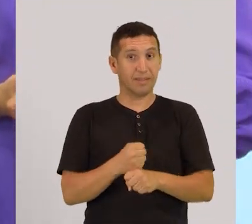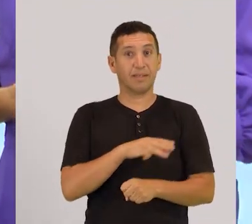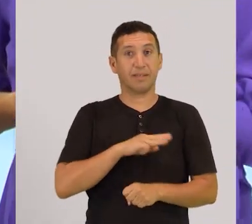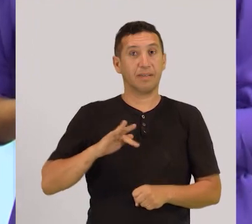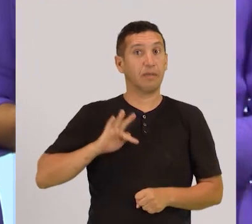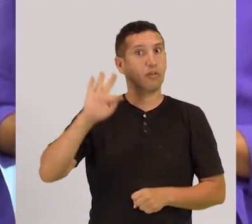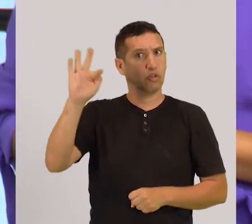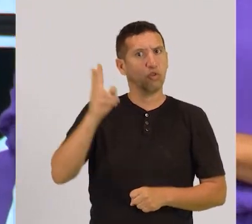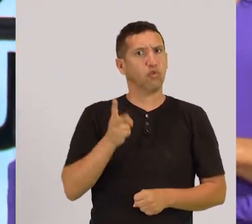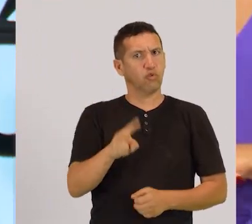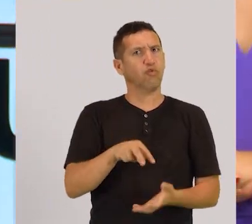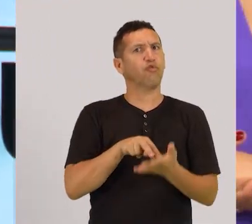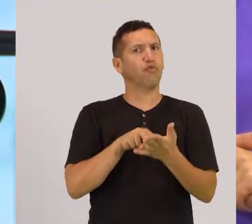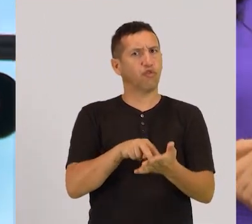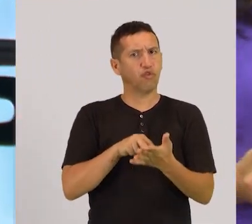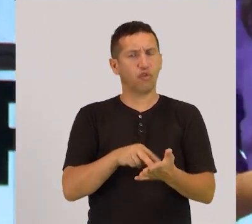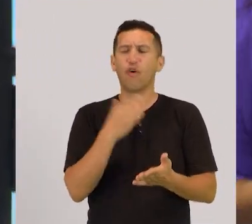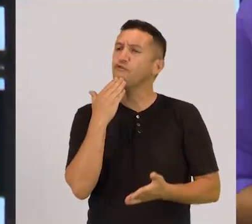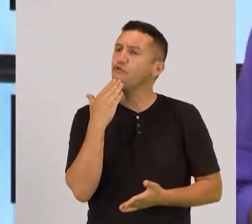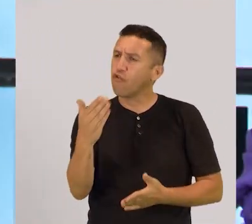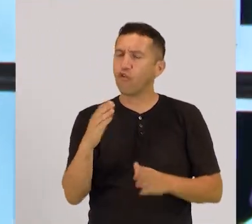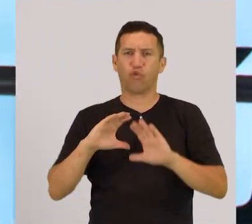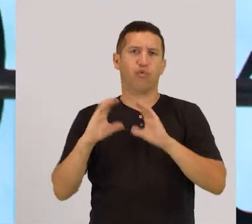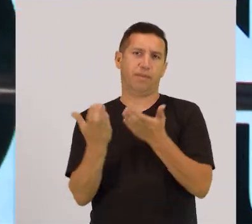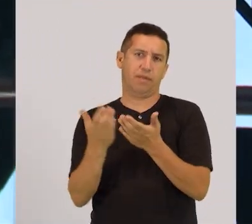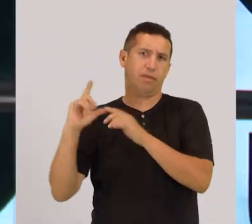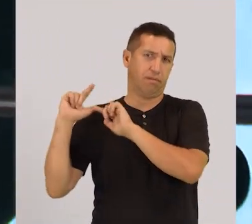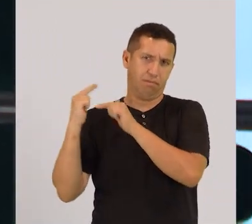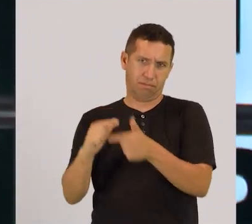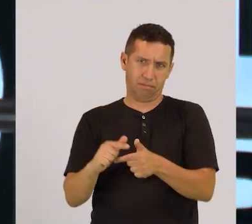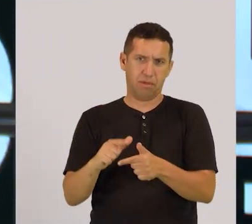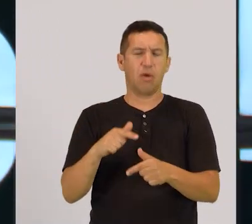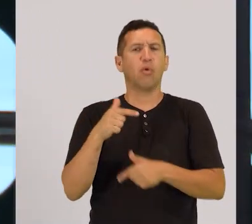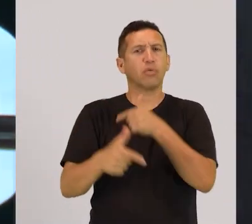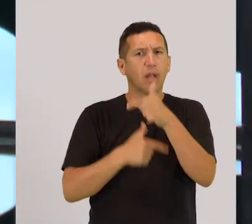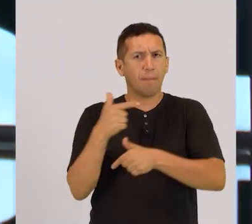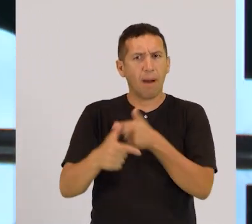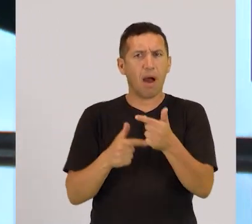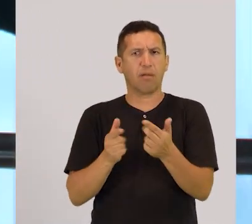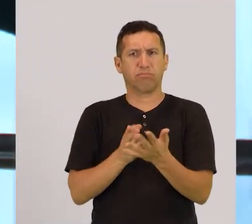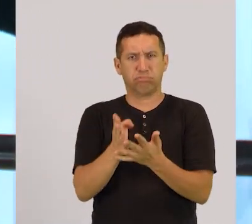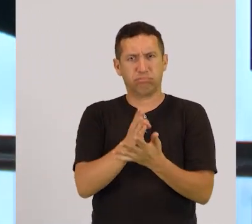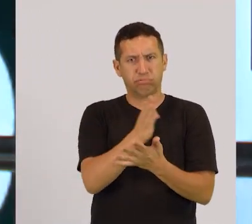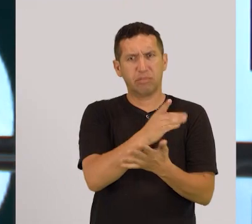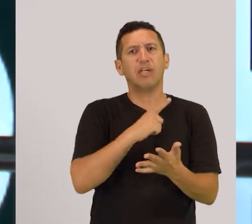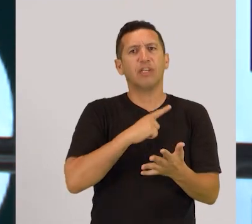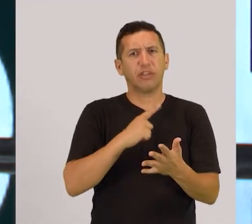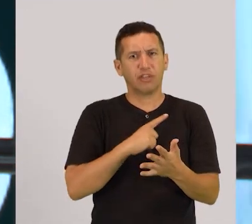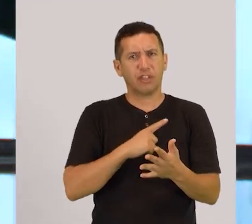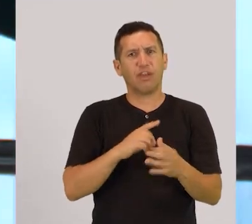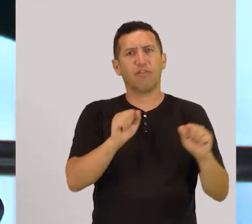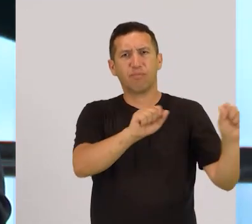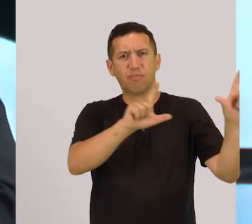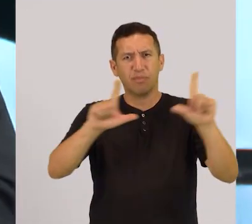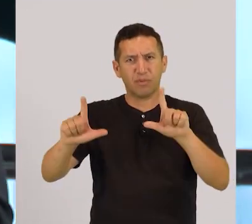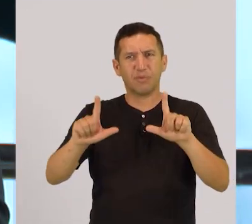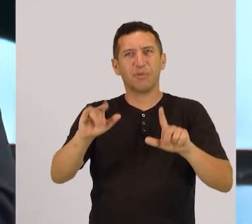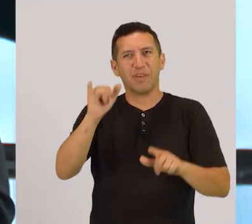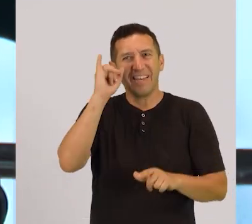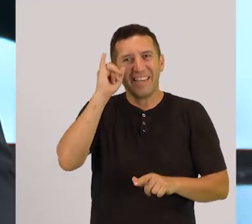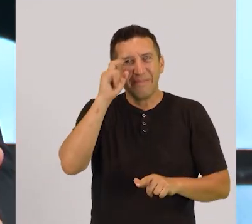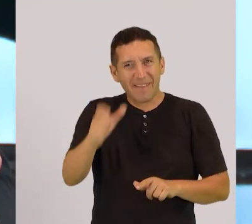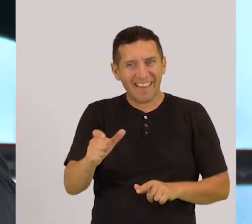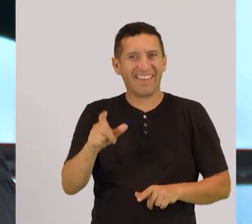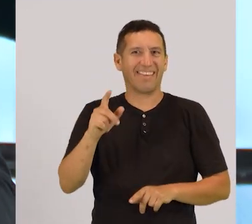Público Federal seguiu firme na luta a favor das comunidades tradicionais. As ações do MPF ganharam até uma série especial no IP.